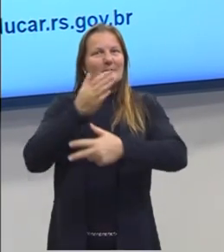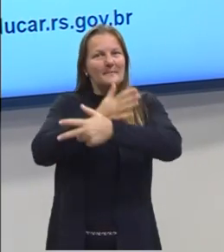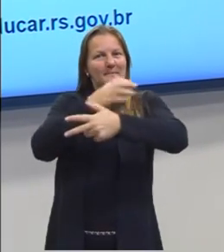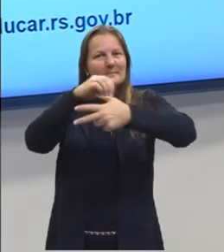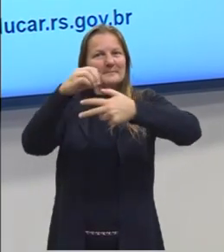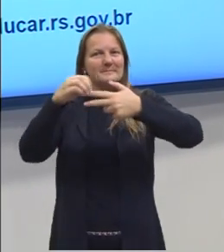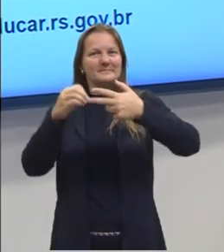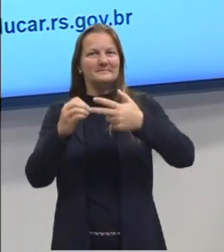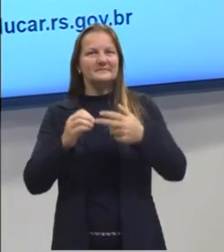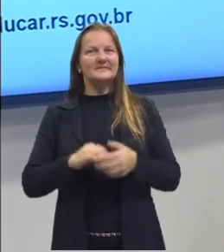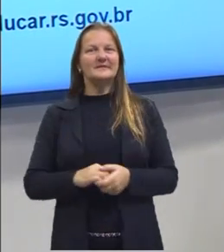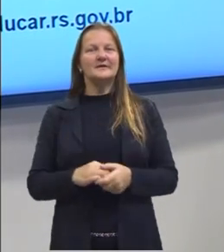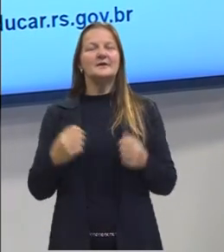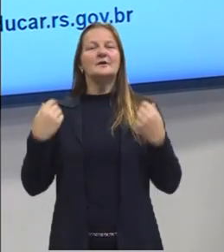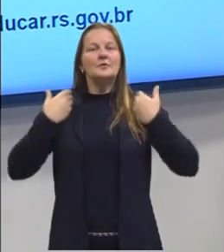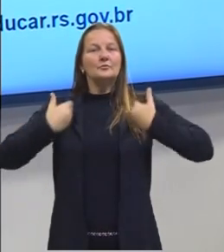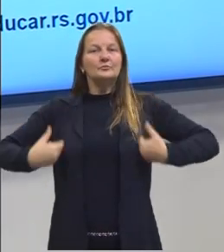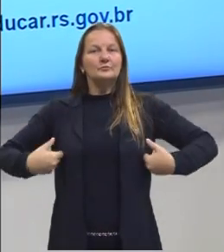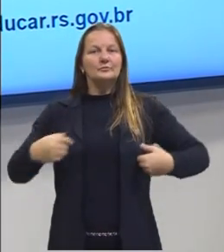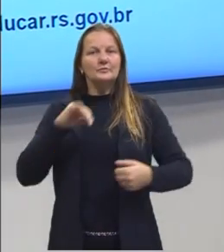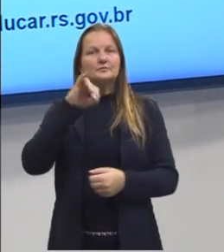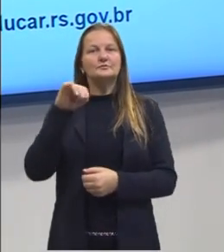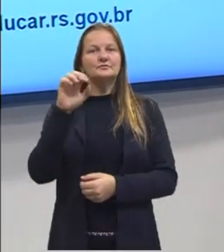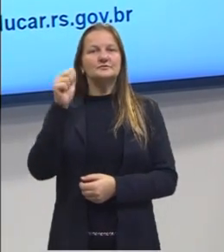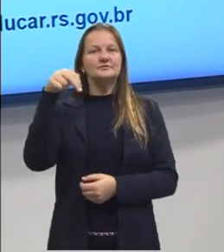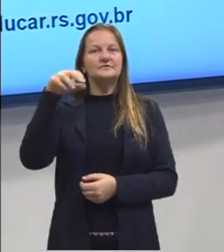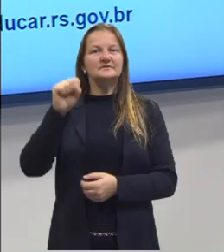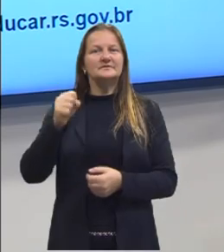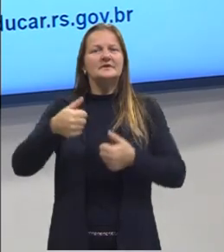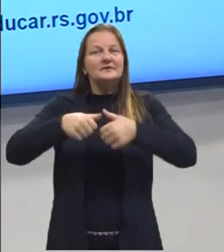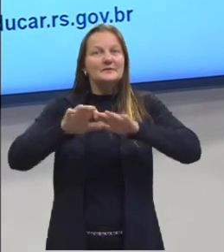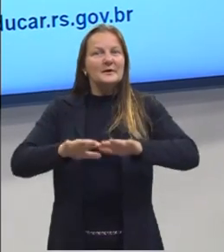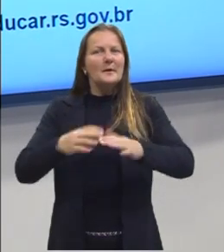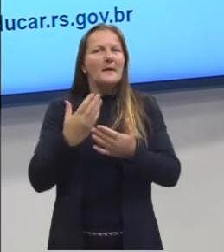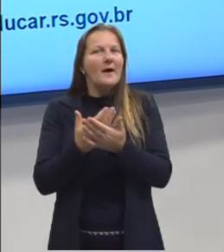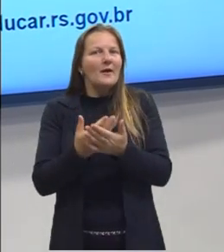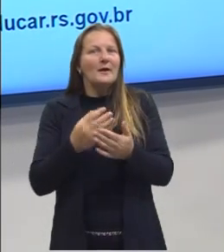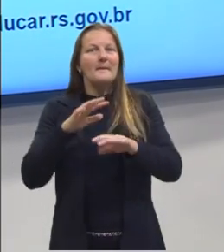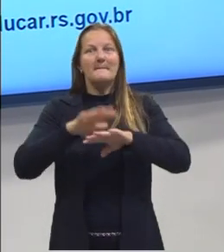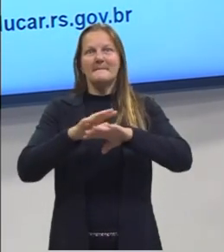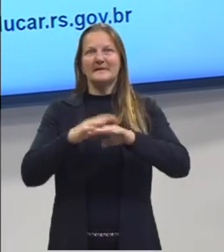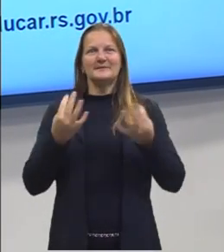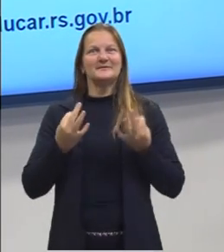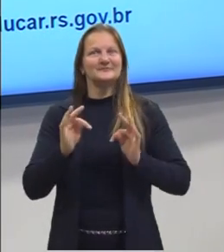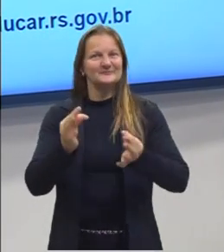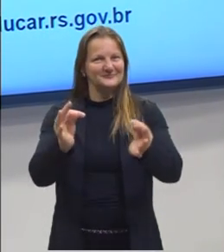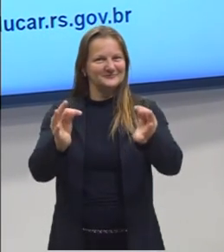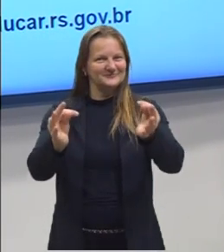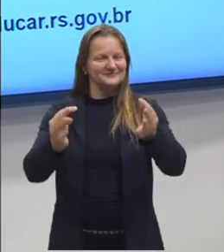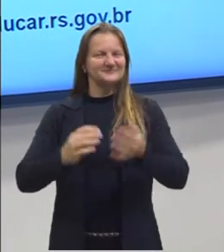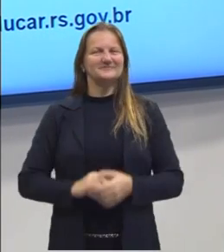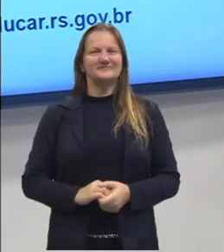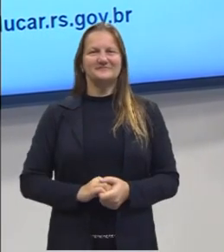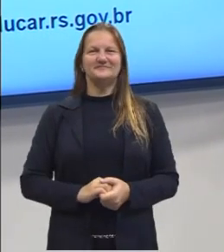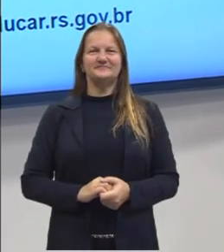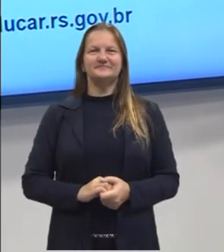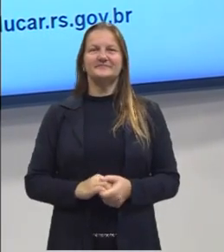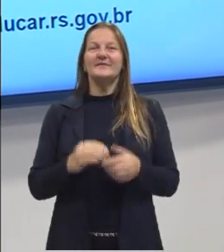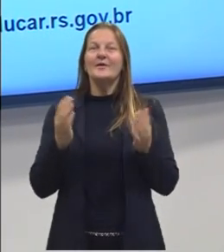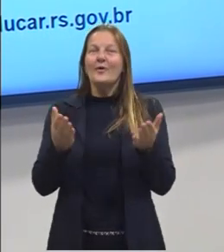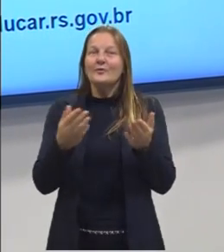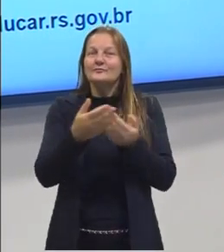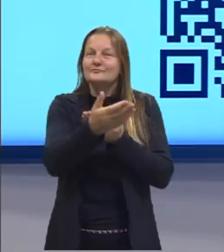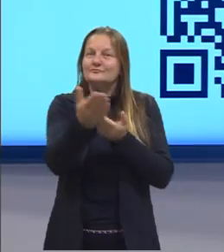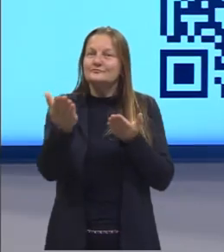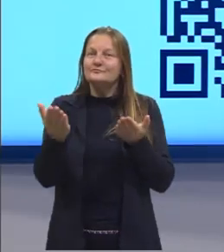camiseta do pré-enem e um colete jeans. Estamos aqui para mais uma aula de matemática e suas tecnologias. Deixo